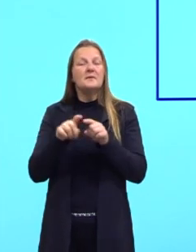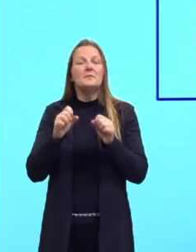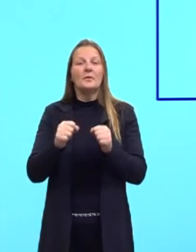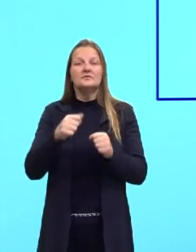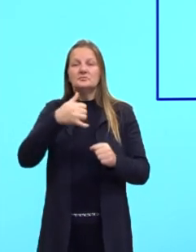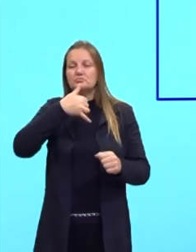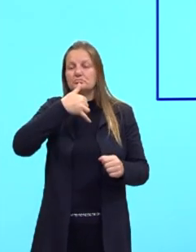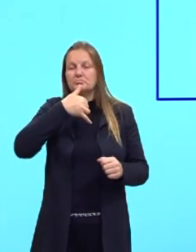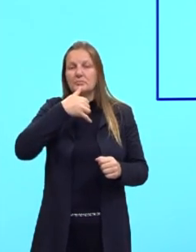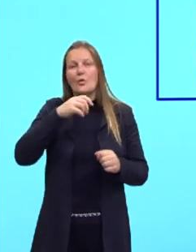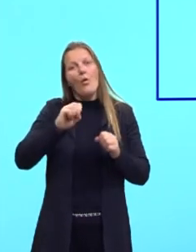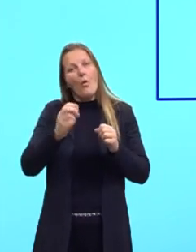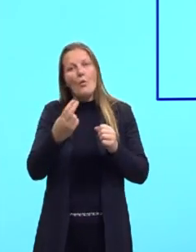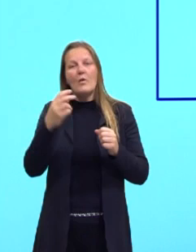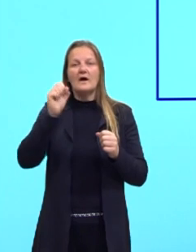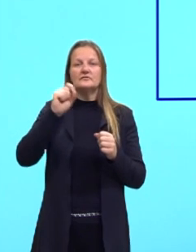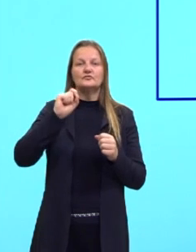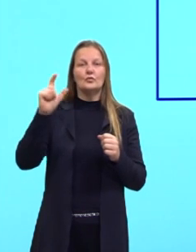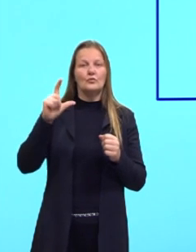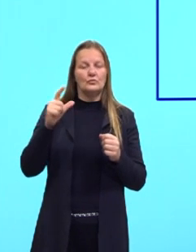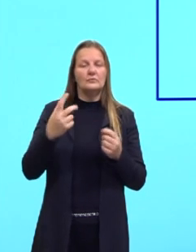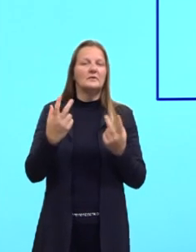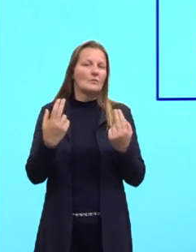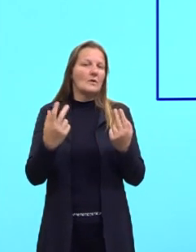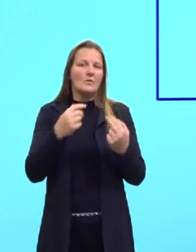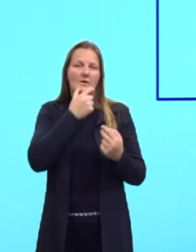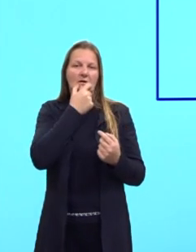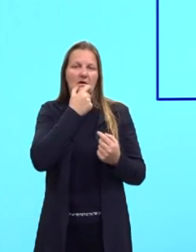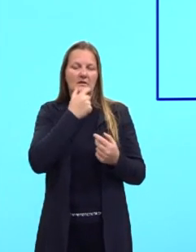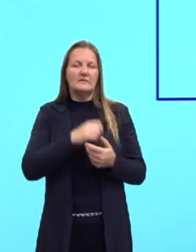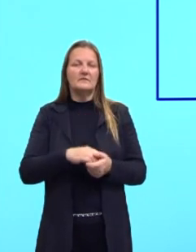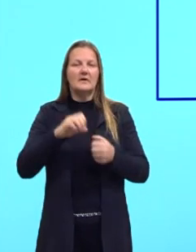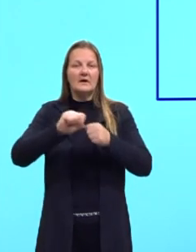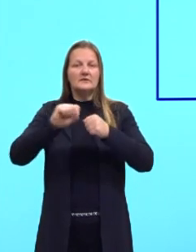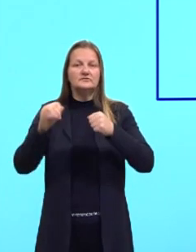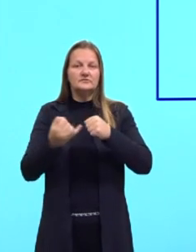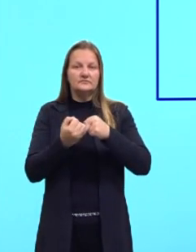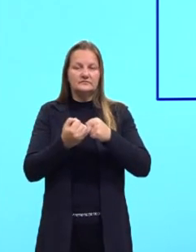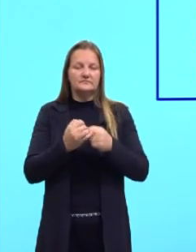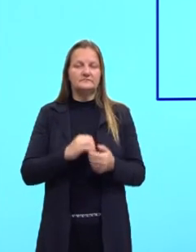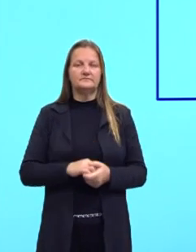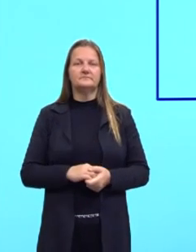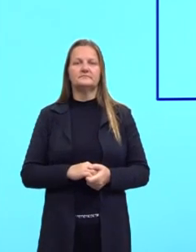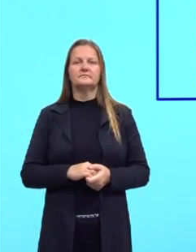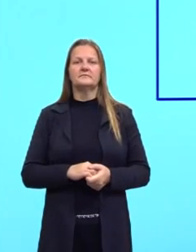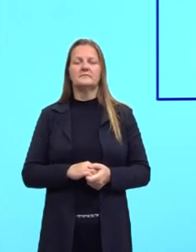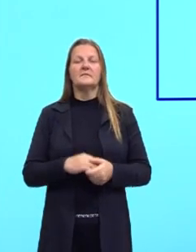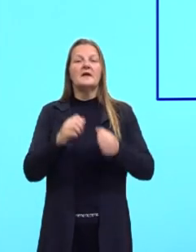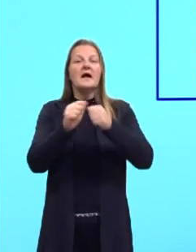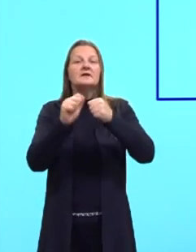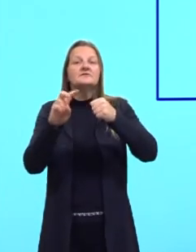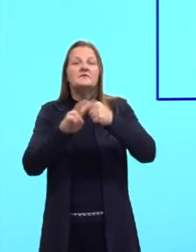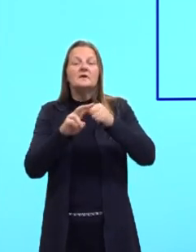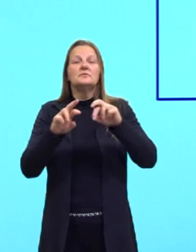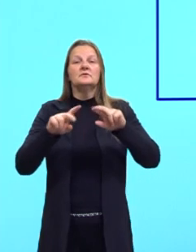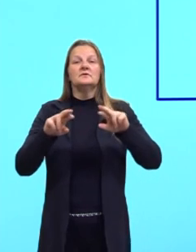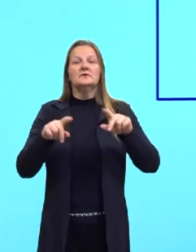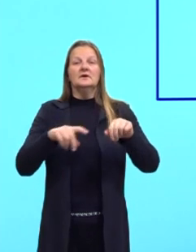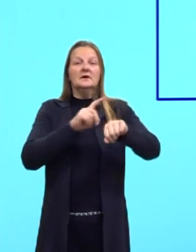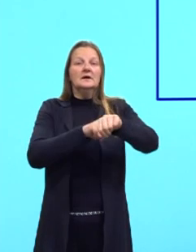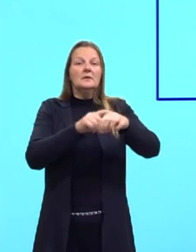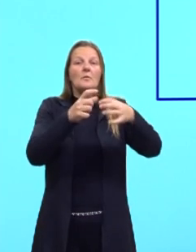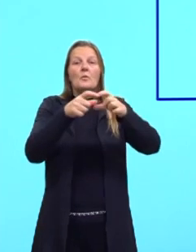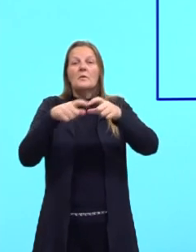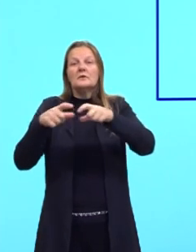And interesting e o interessante are adjectives, são adjetivos. Adverbios indicam tempo,